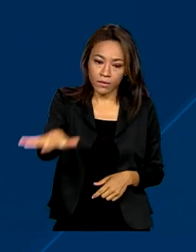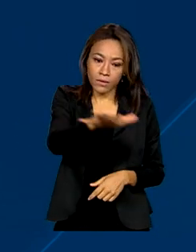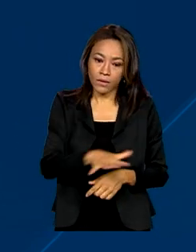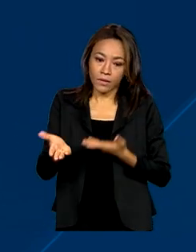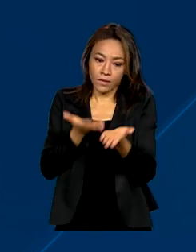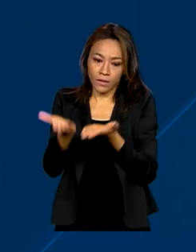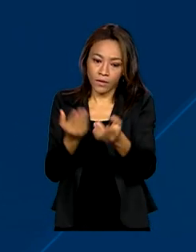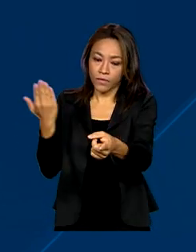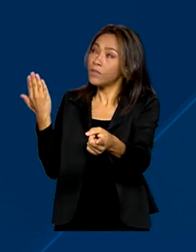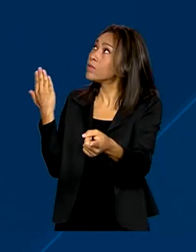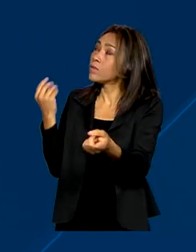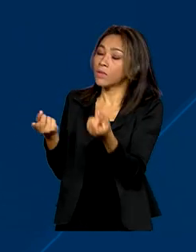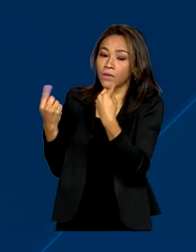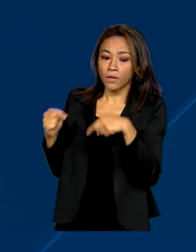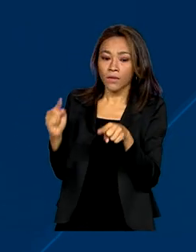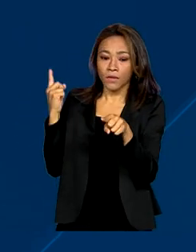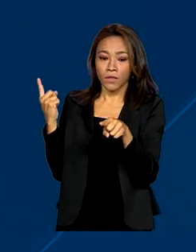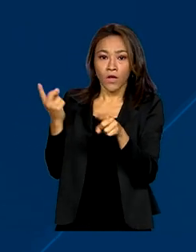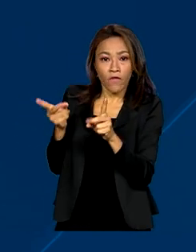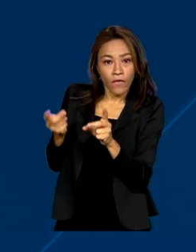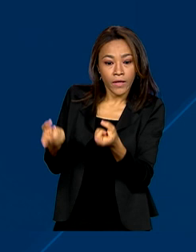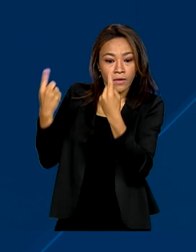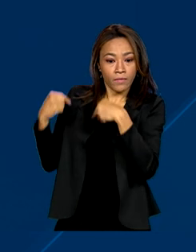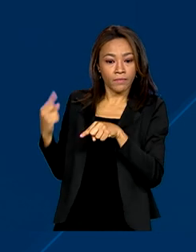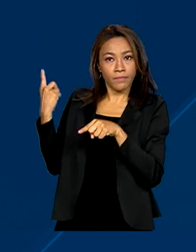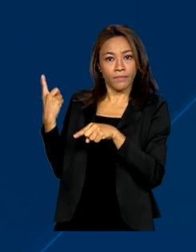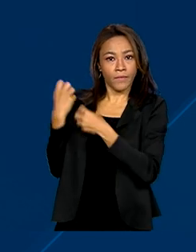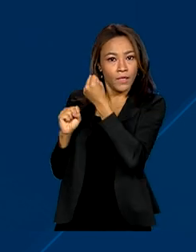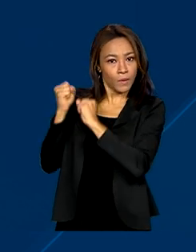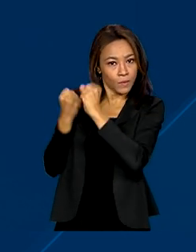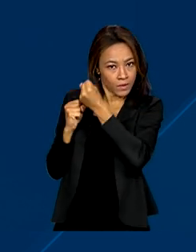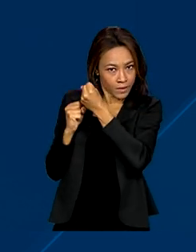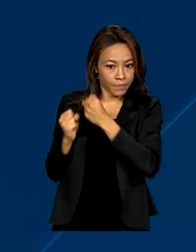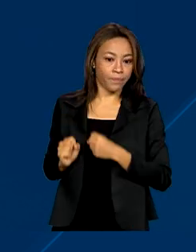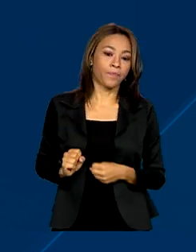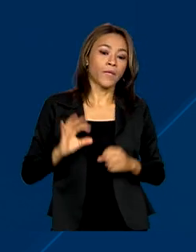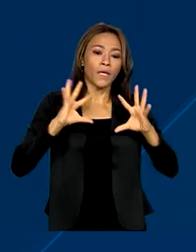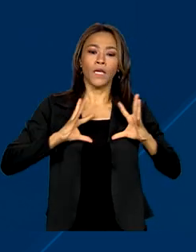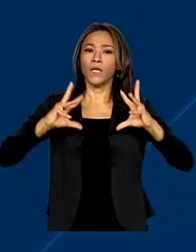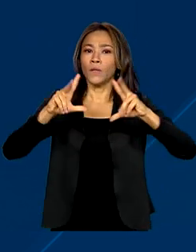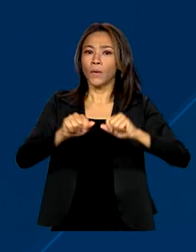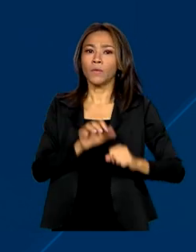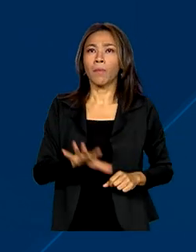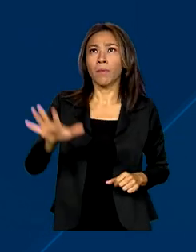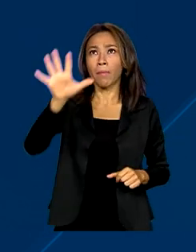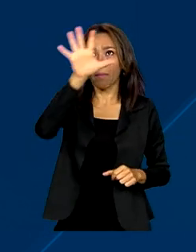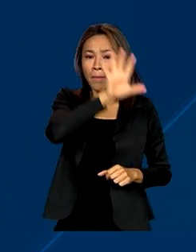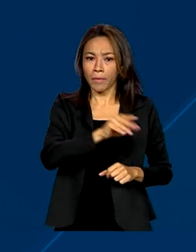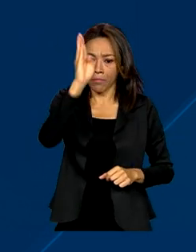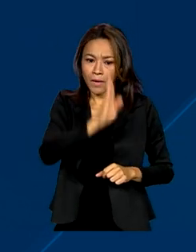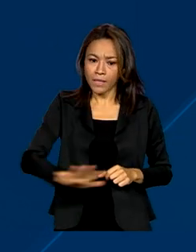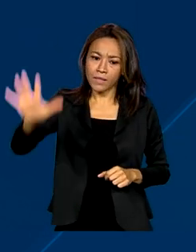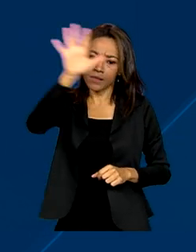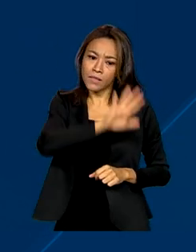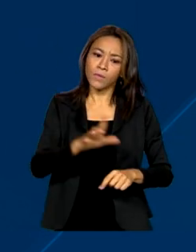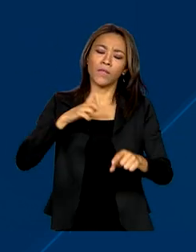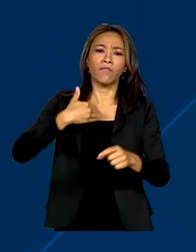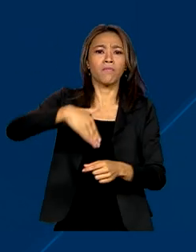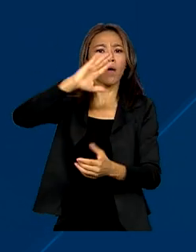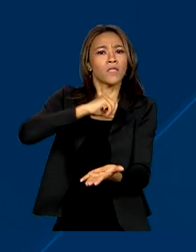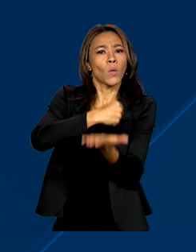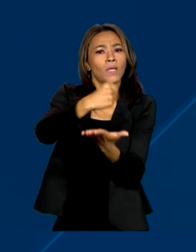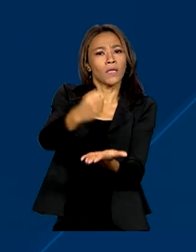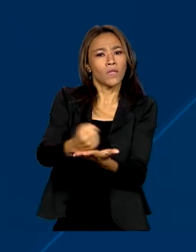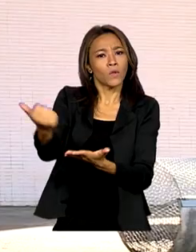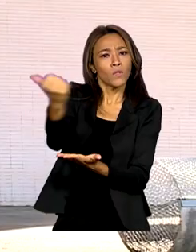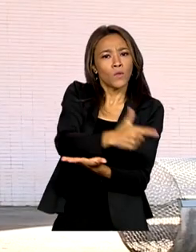serviços, seguido do comércio e da indústria. Em todas as unidades da federação, houve mais contratações